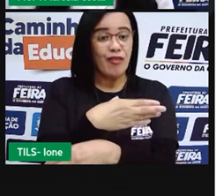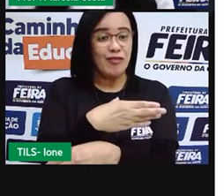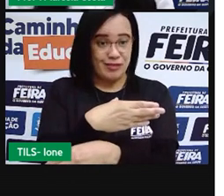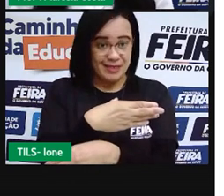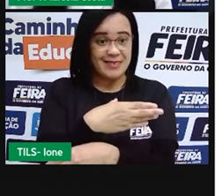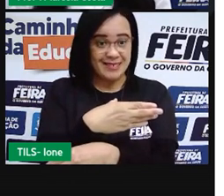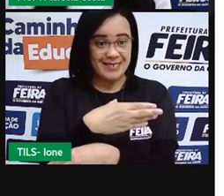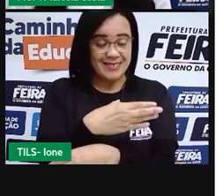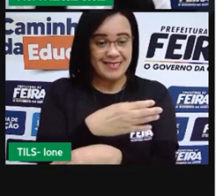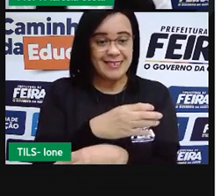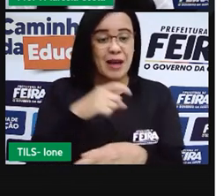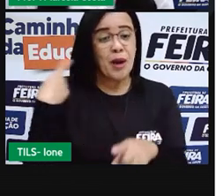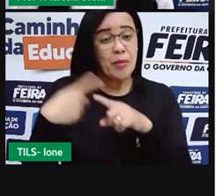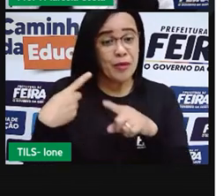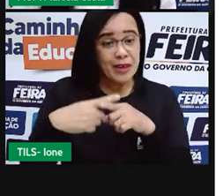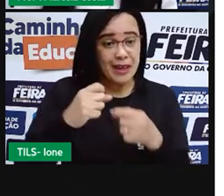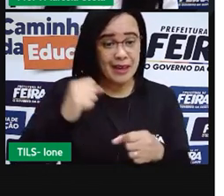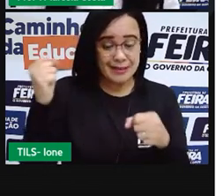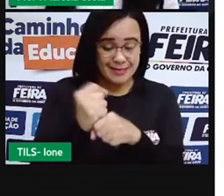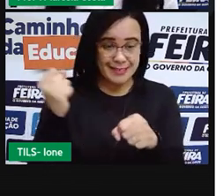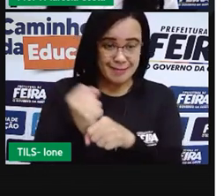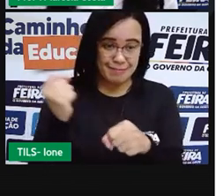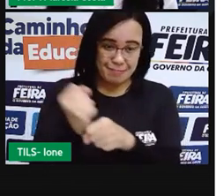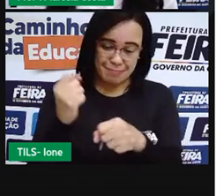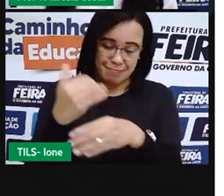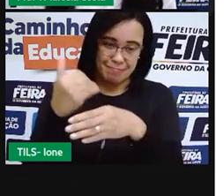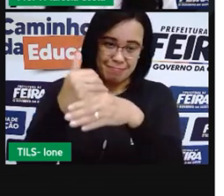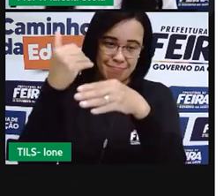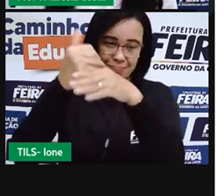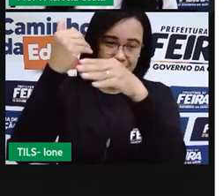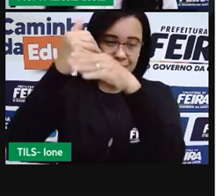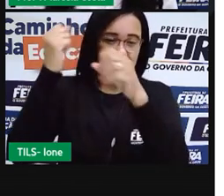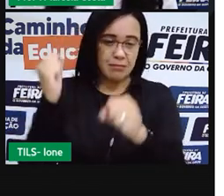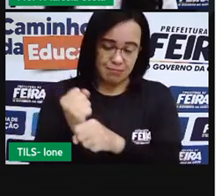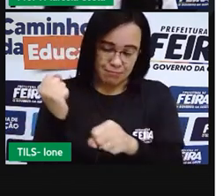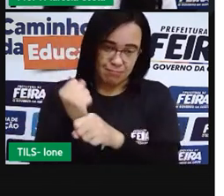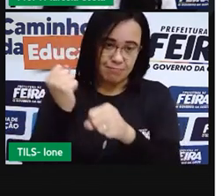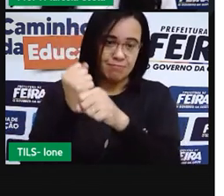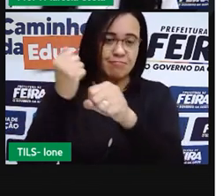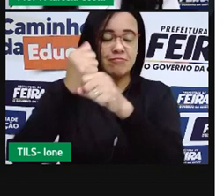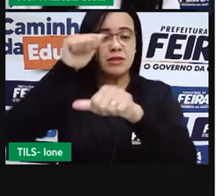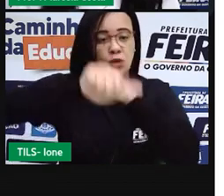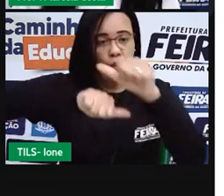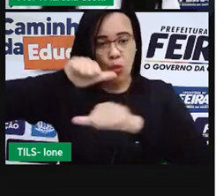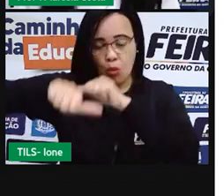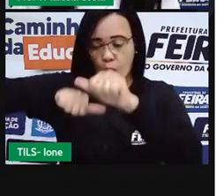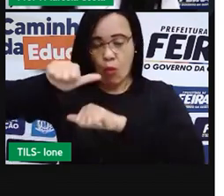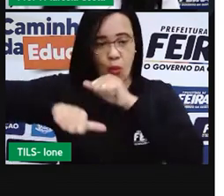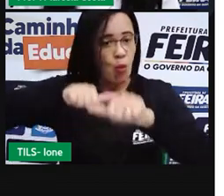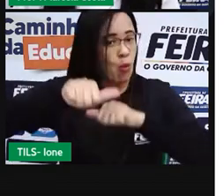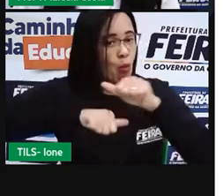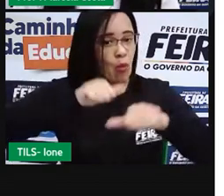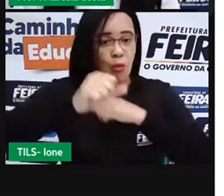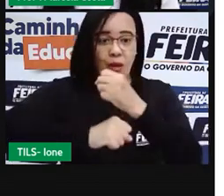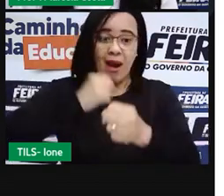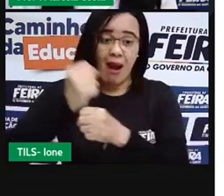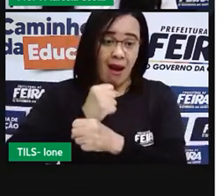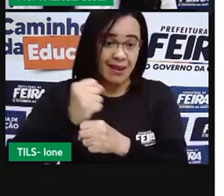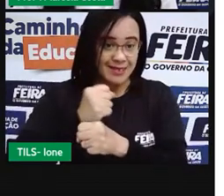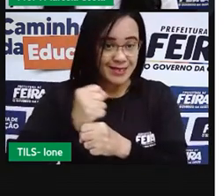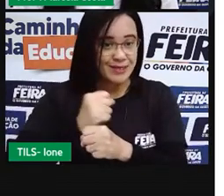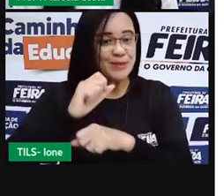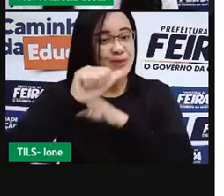passou por diversas reformas, por diversas modificações. Não é isso? Observem essa imagem